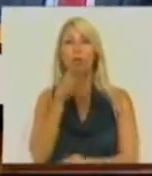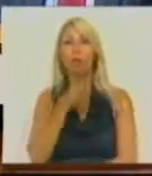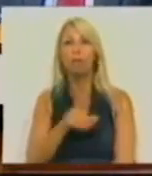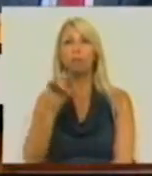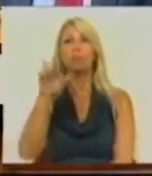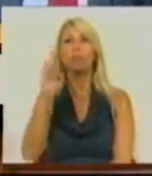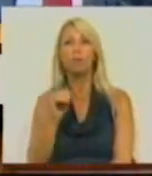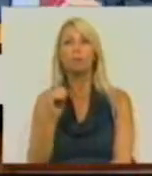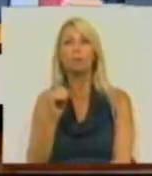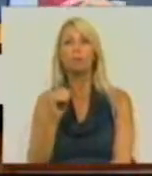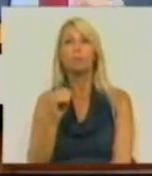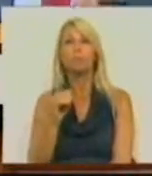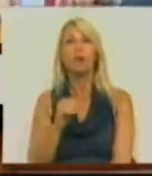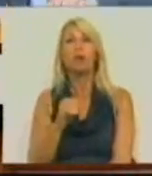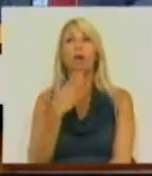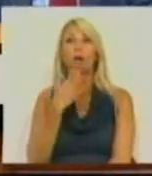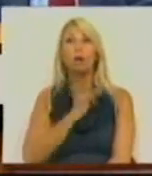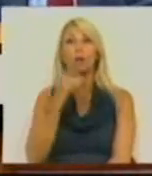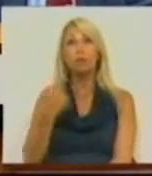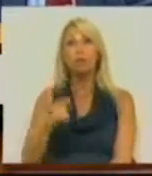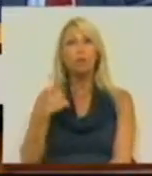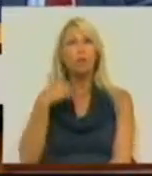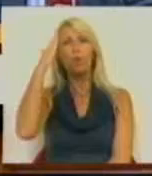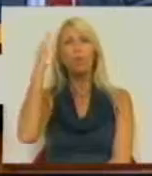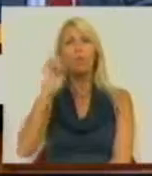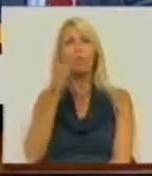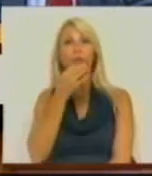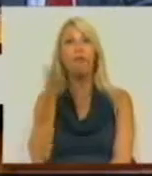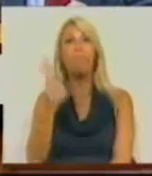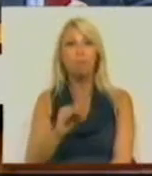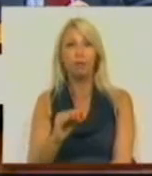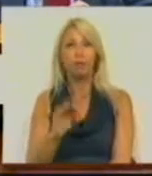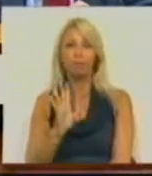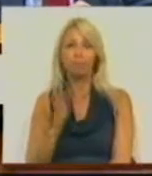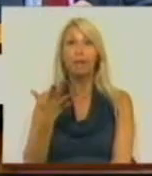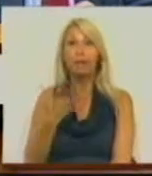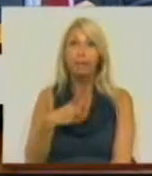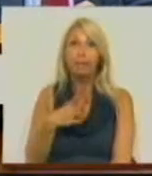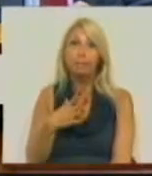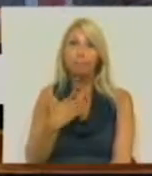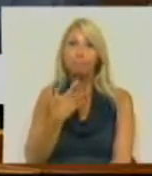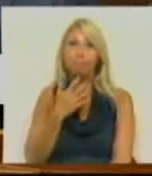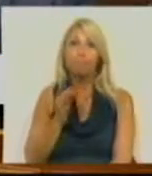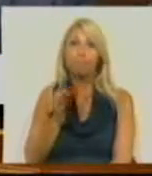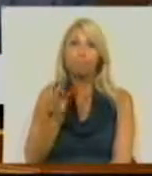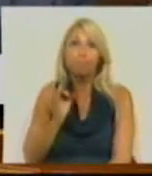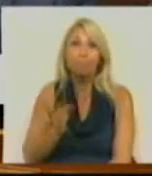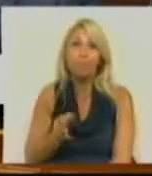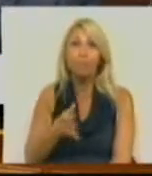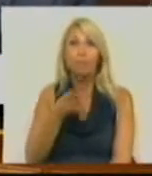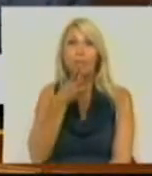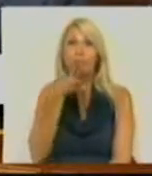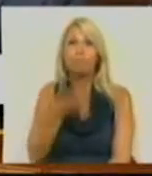Muito obrigado Sr. Presidente. Eu queria, não tinha previsto falar mais, mas não queria deixar de contestar